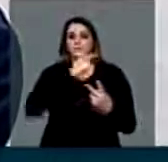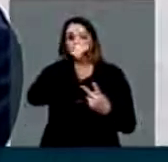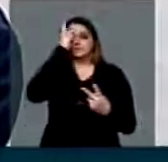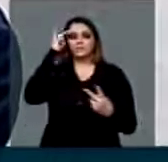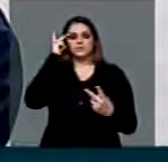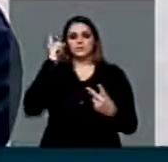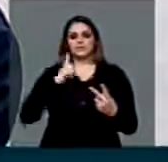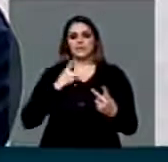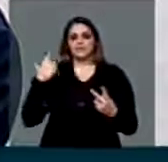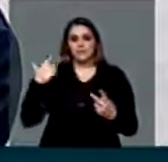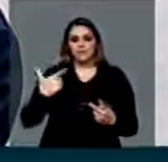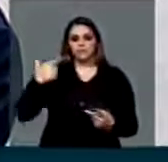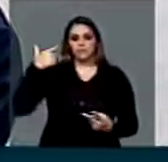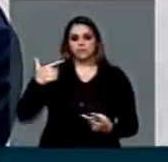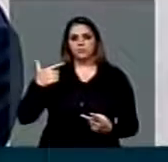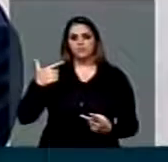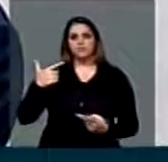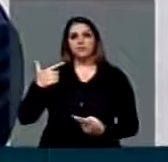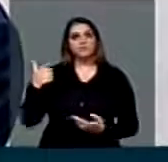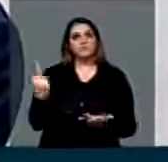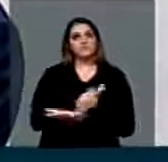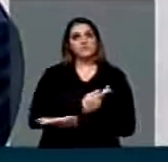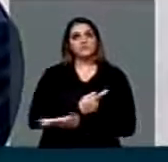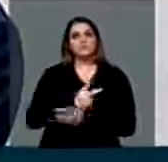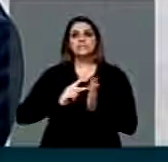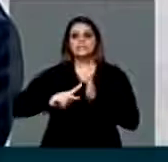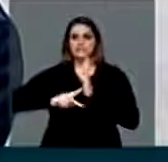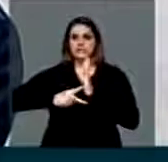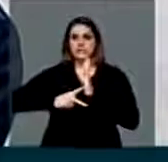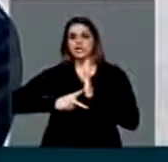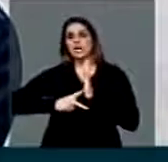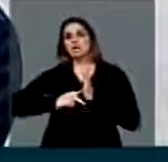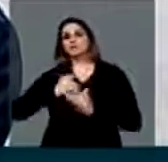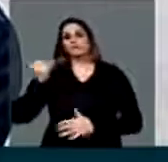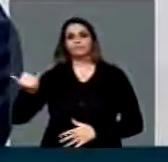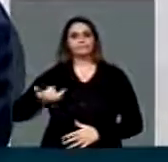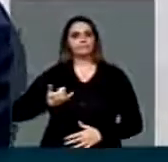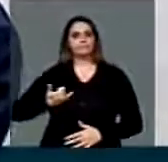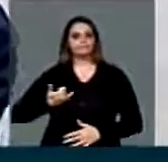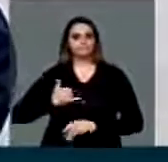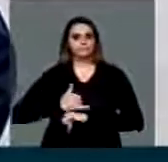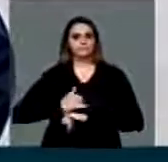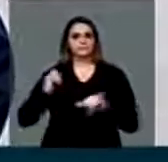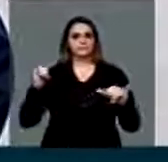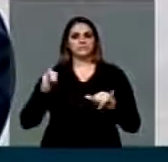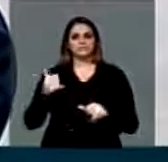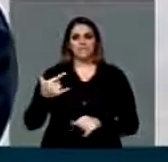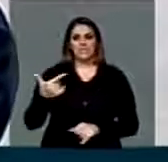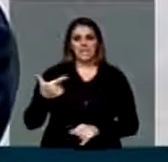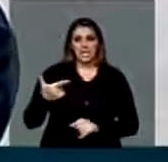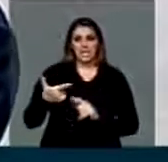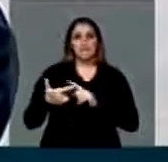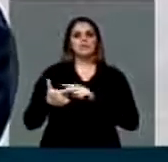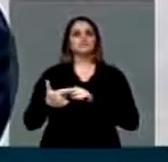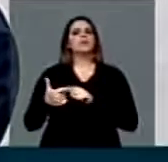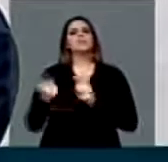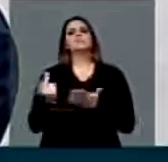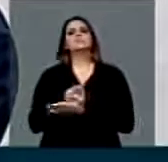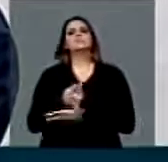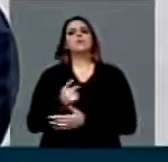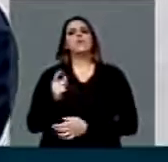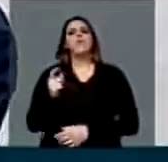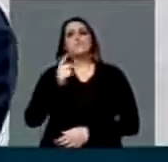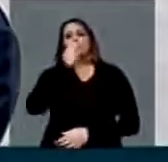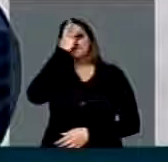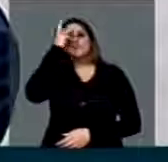foram baleados. Segundo o Sindicato dos Petroleiros, a arma letal teria sido